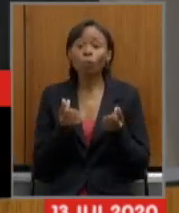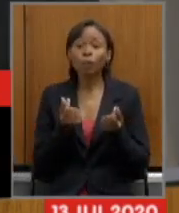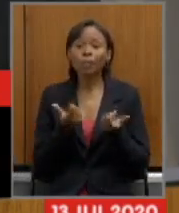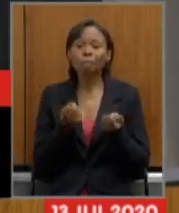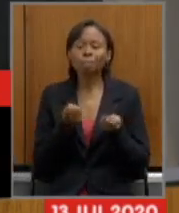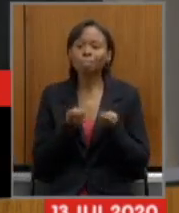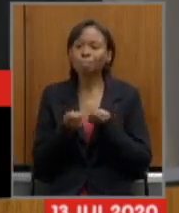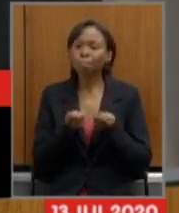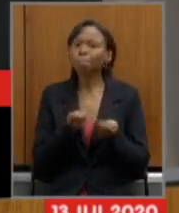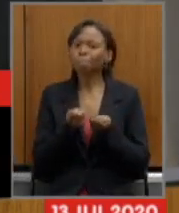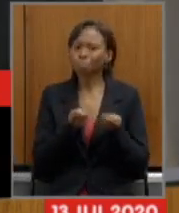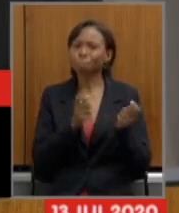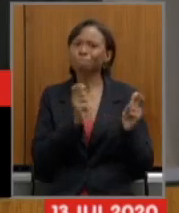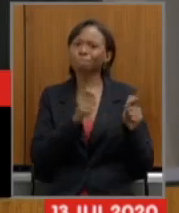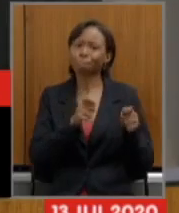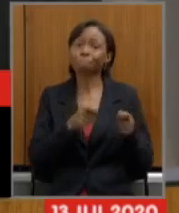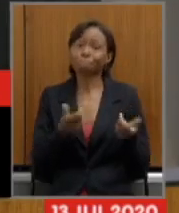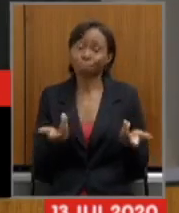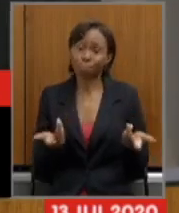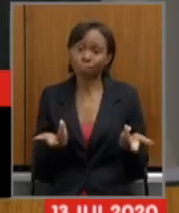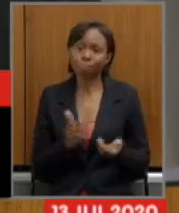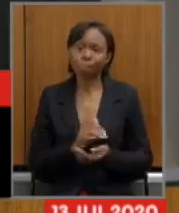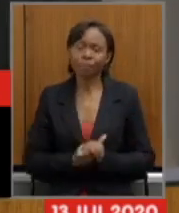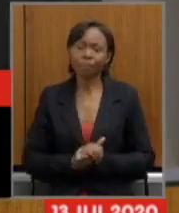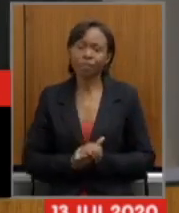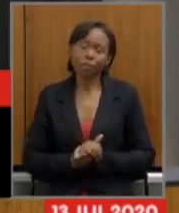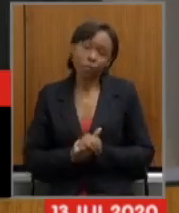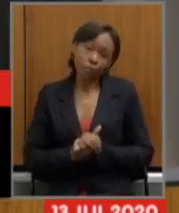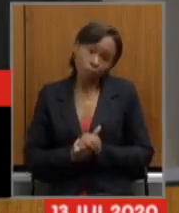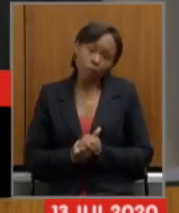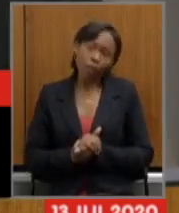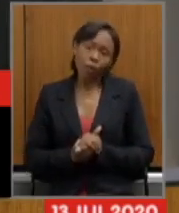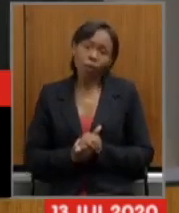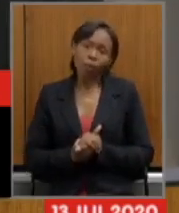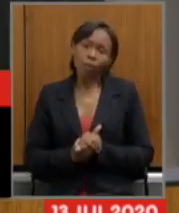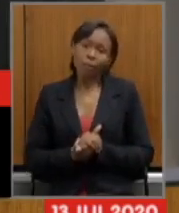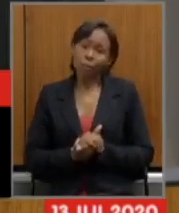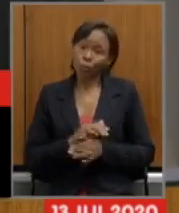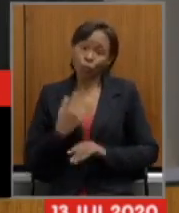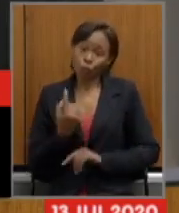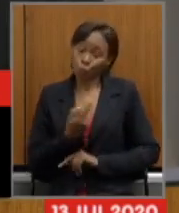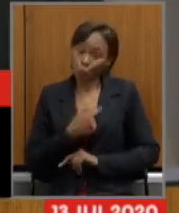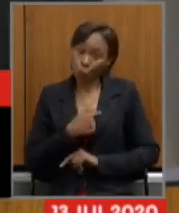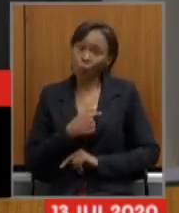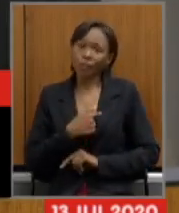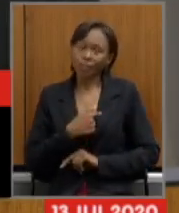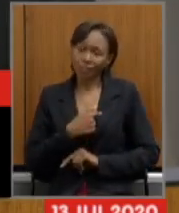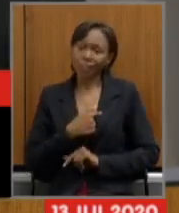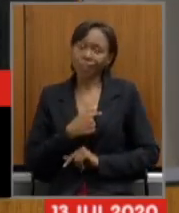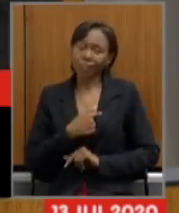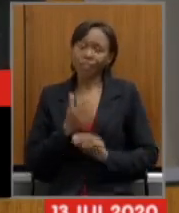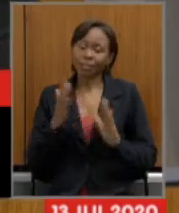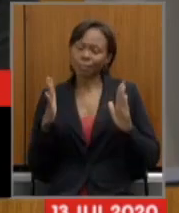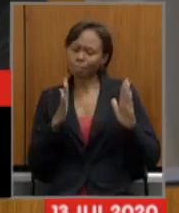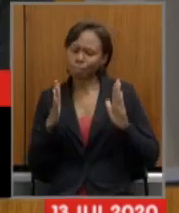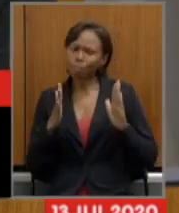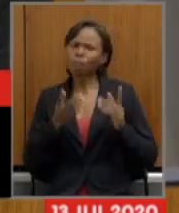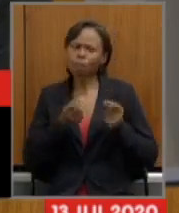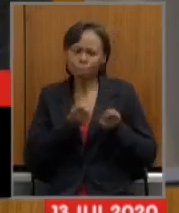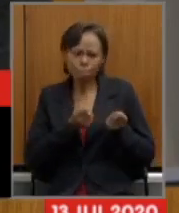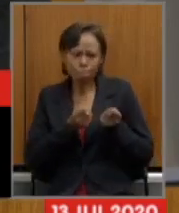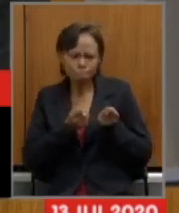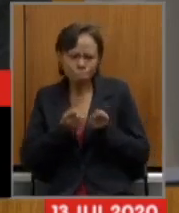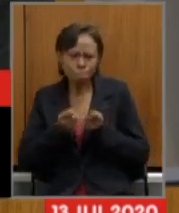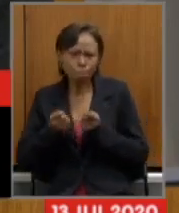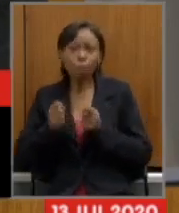então deputado Arlen é assim que até o momento nós economizamos só que o buraco nas